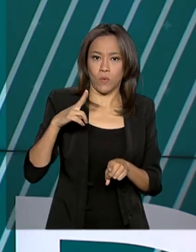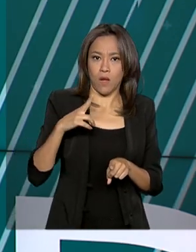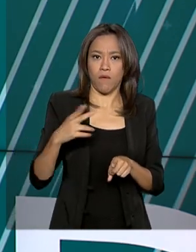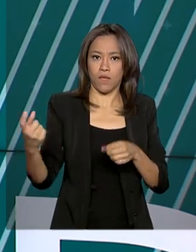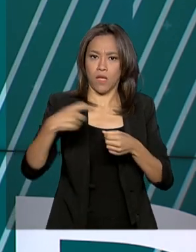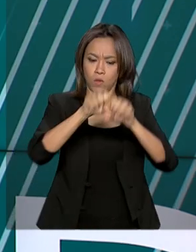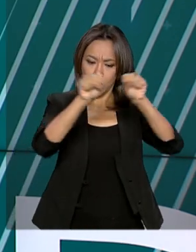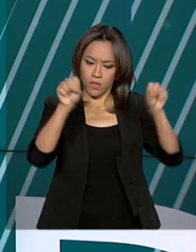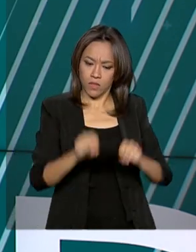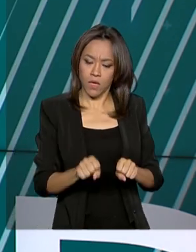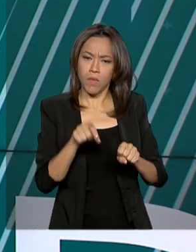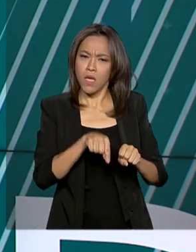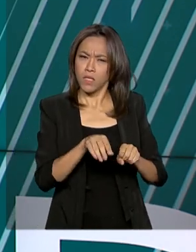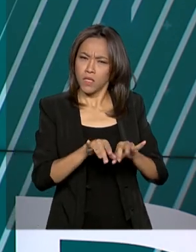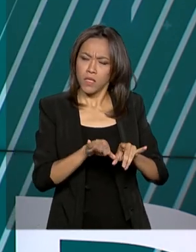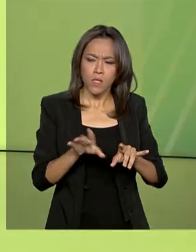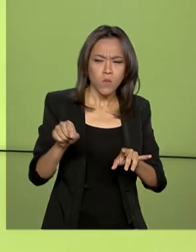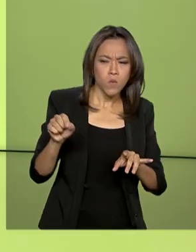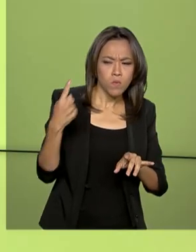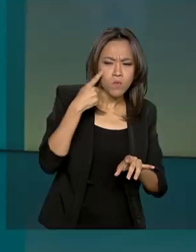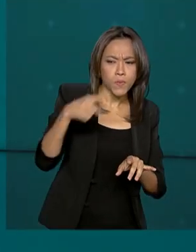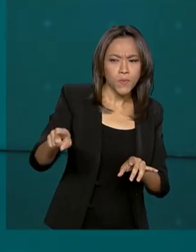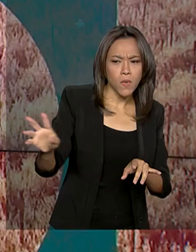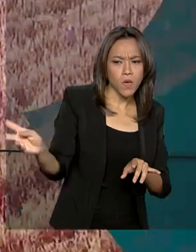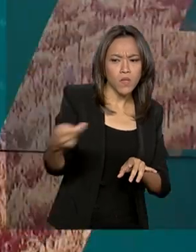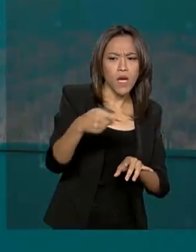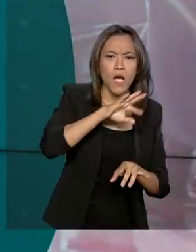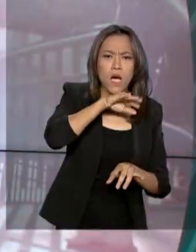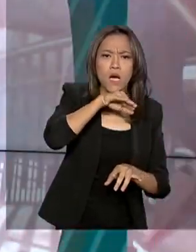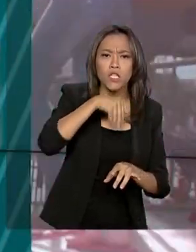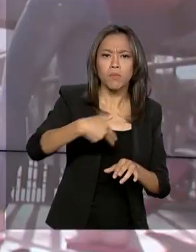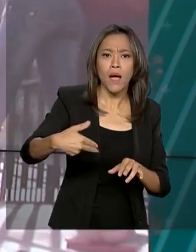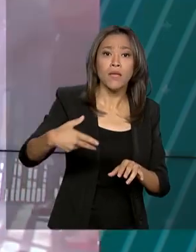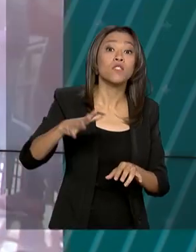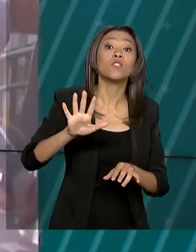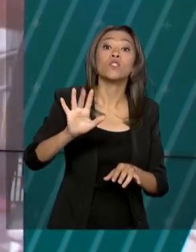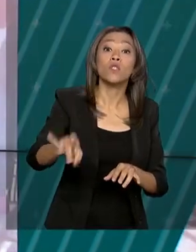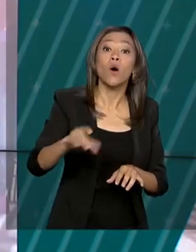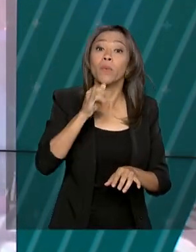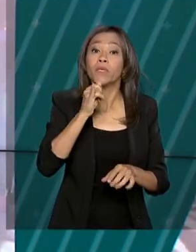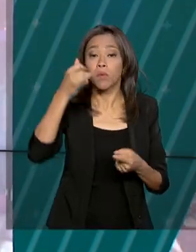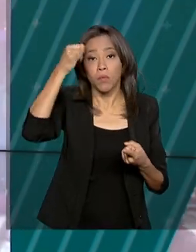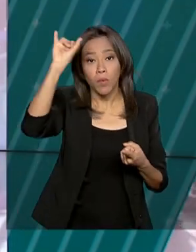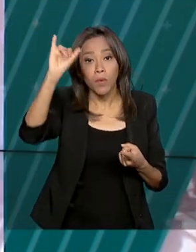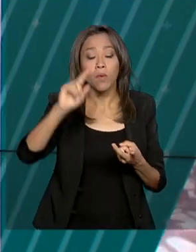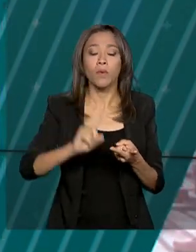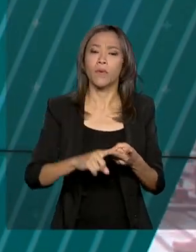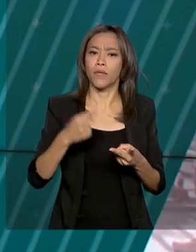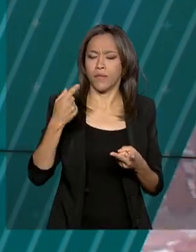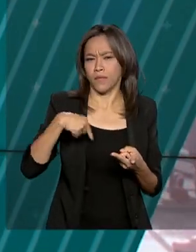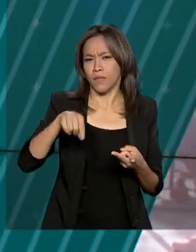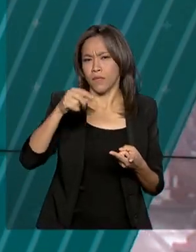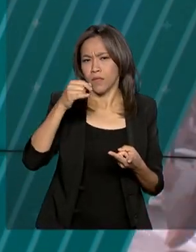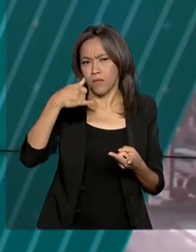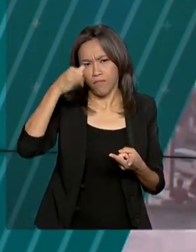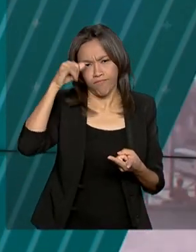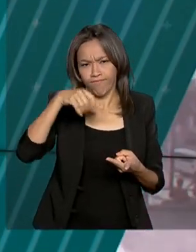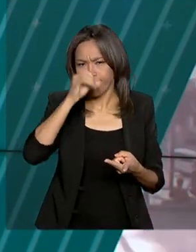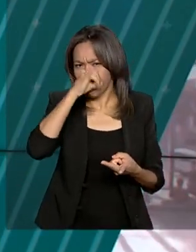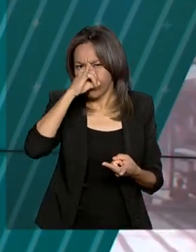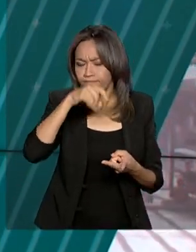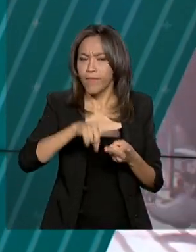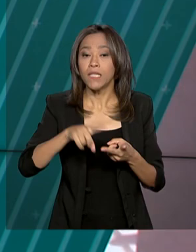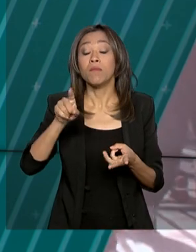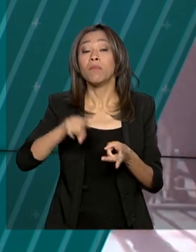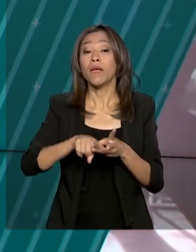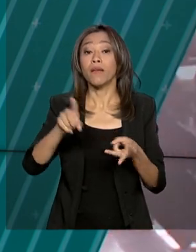Inicialmente, vão ser feitas notificações apenas de animais de produção, como bovinos, suínos e aves, sem a inclusão